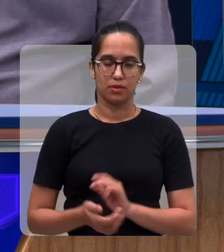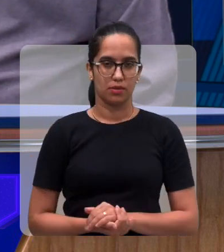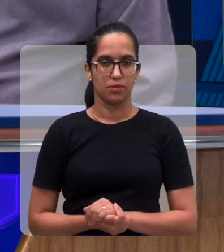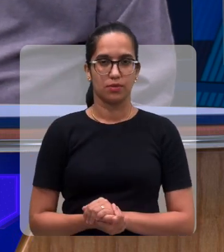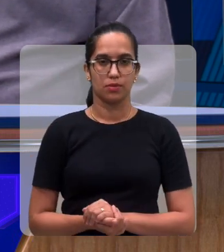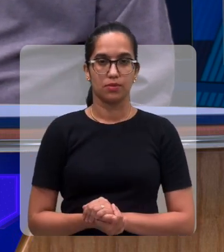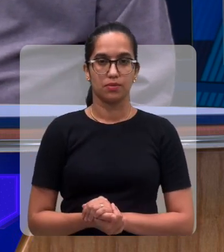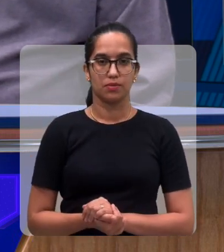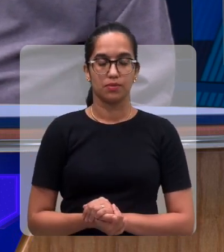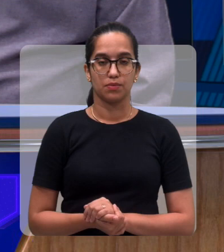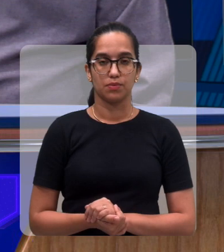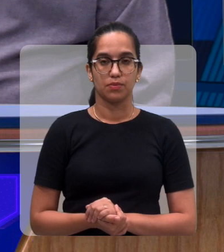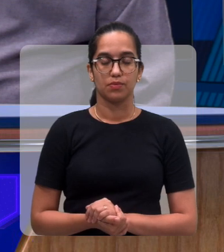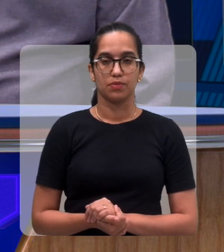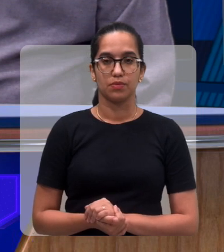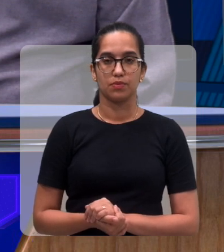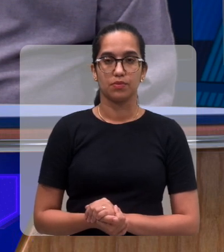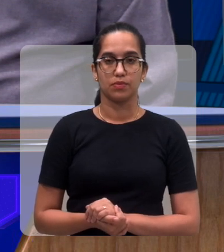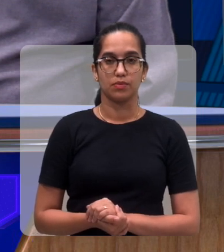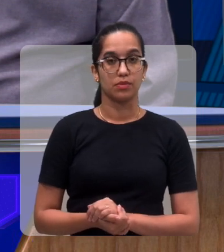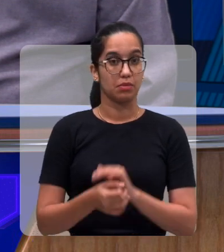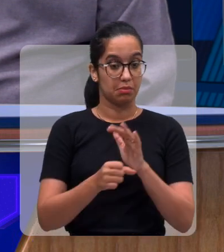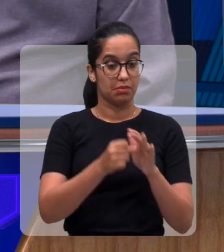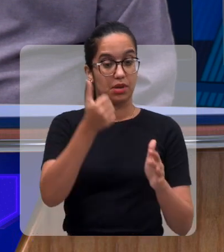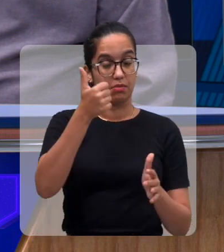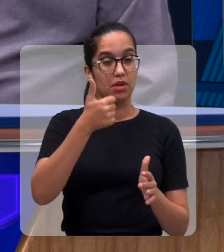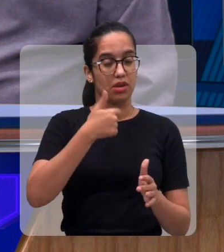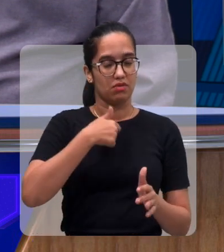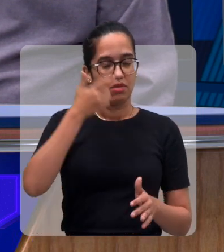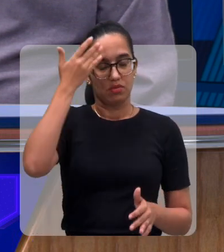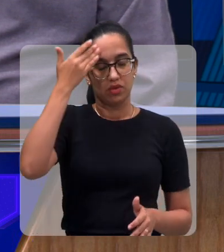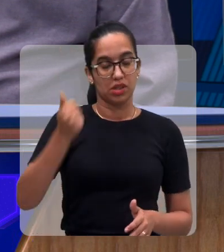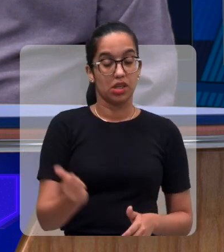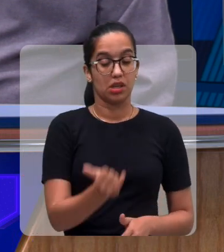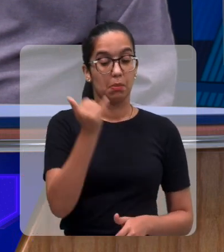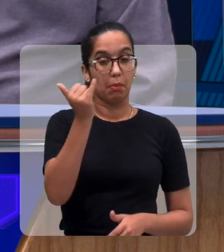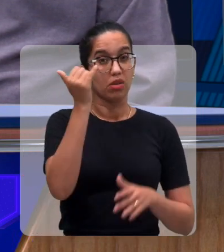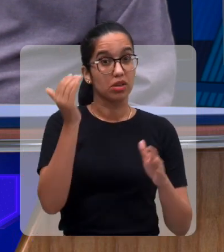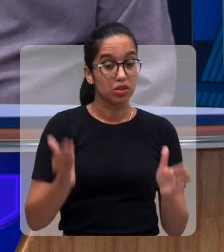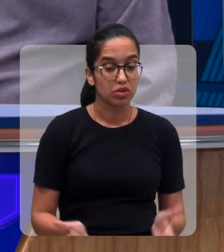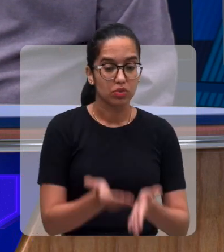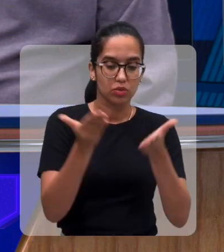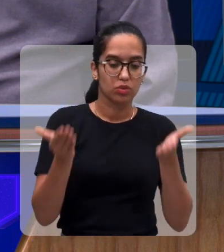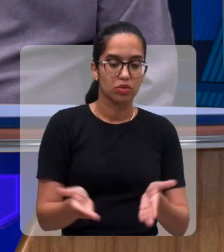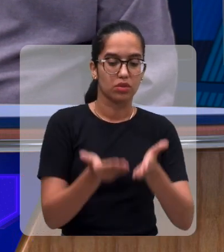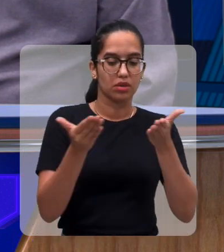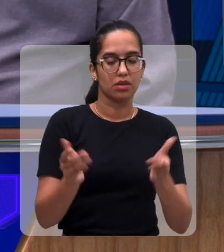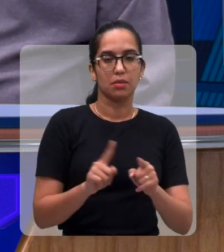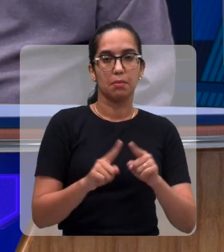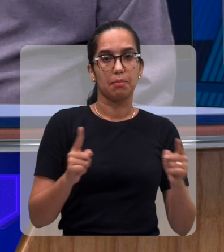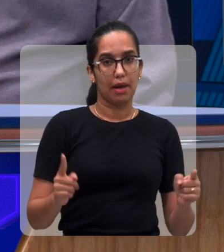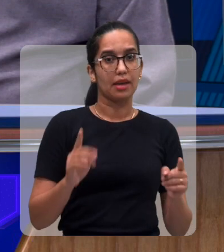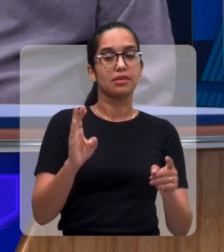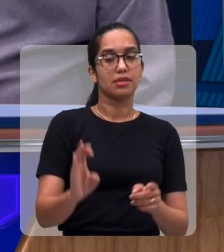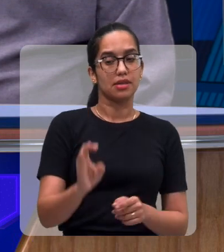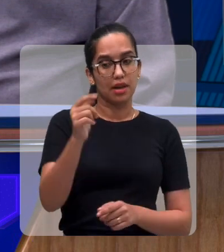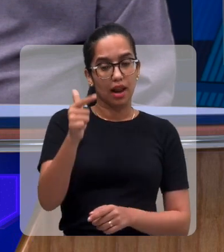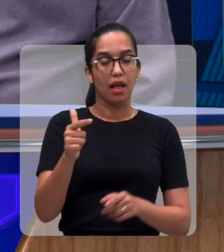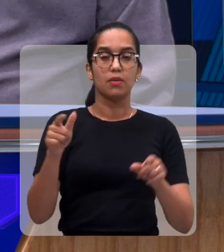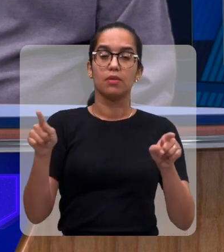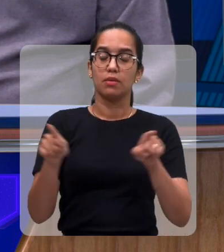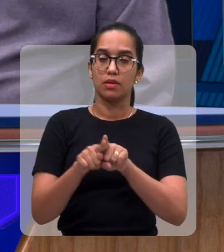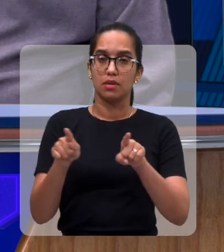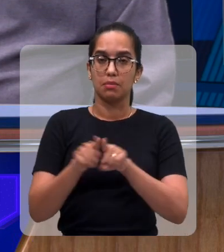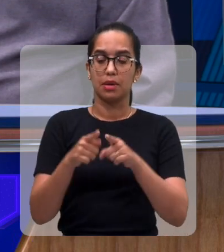Olha, primeiro eu acredito na questão do incentivo, em primeiro lugar. Mas antes do incentivo, nós temos